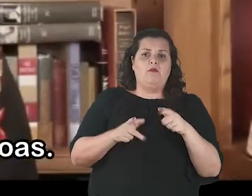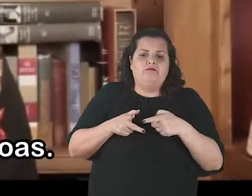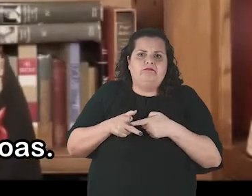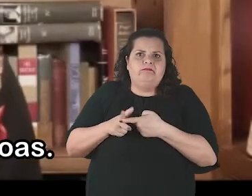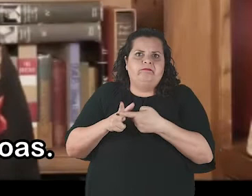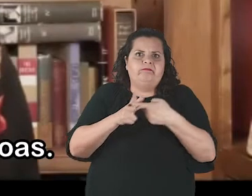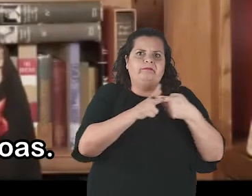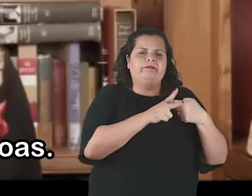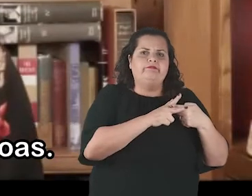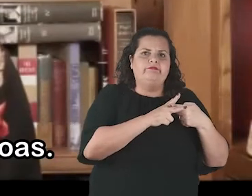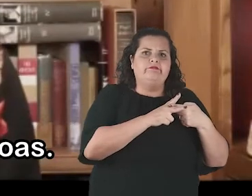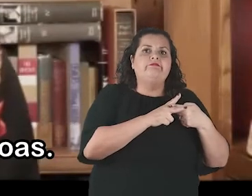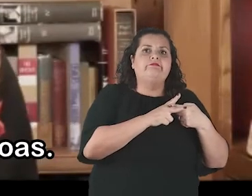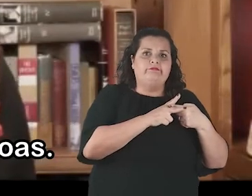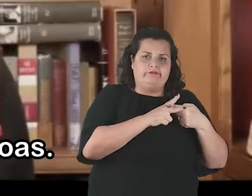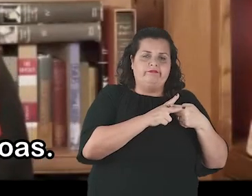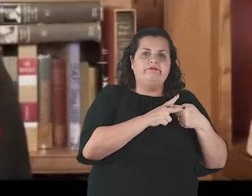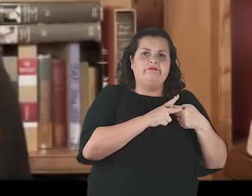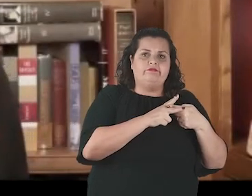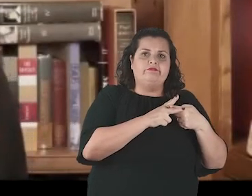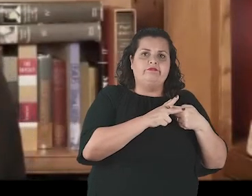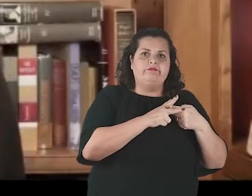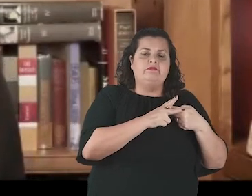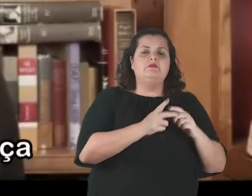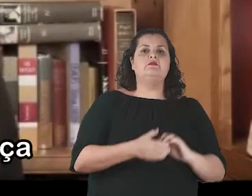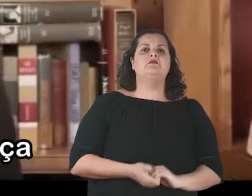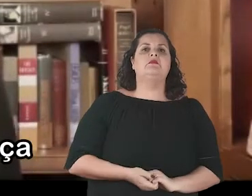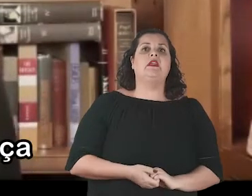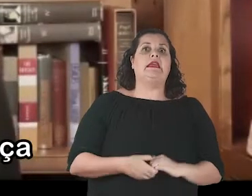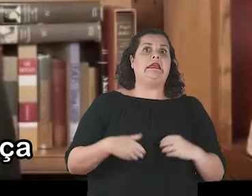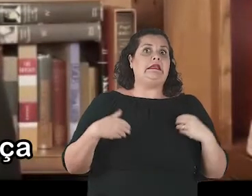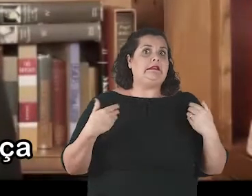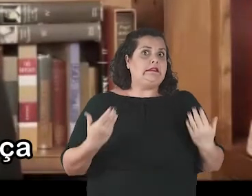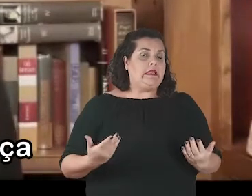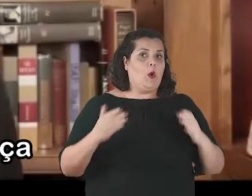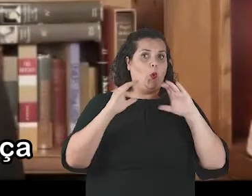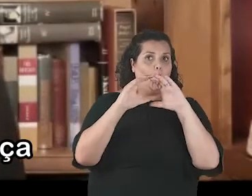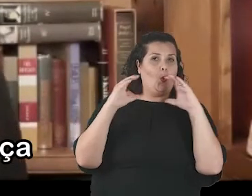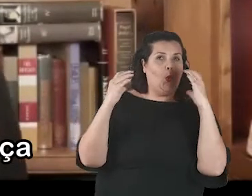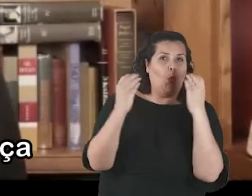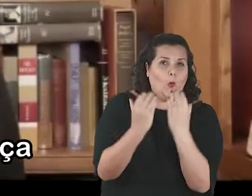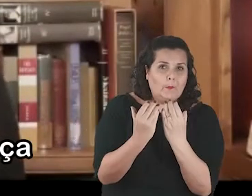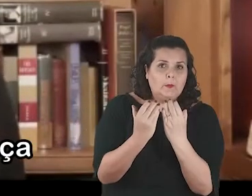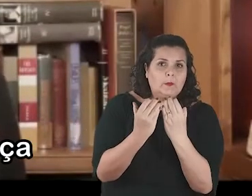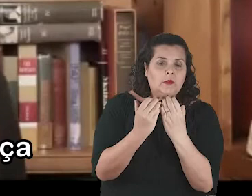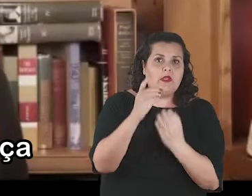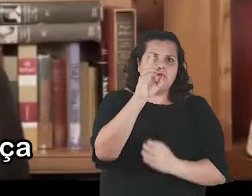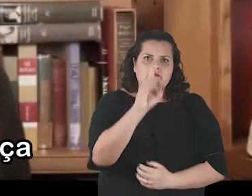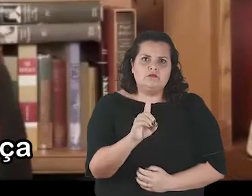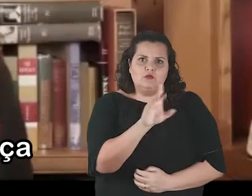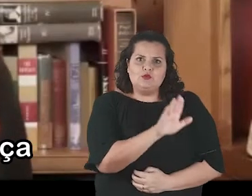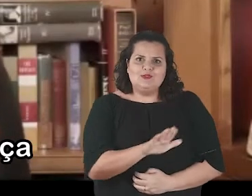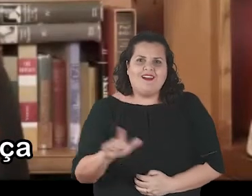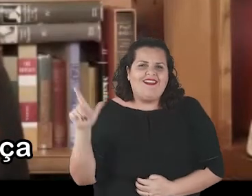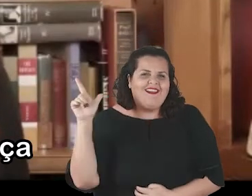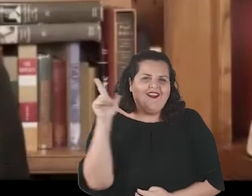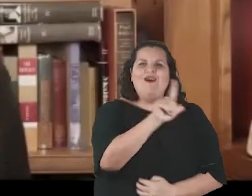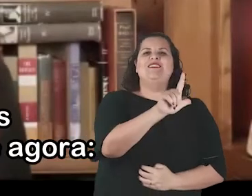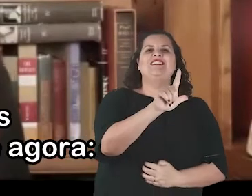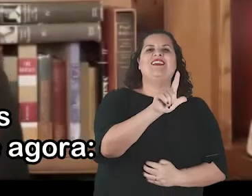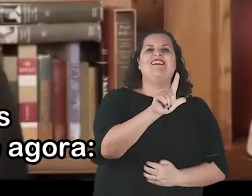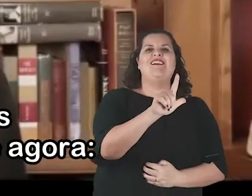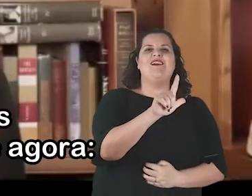máquinas, conhecimento e pessoas. Assim sendo, o Comitê dos Direitos da